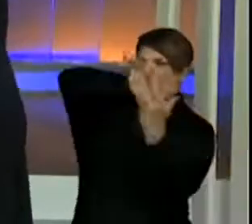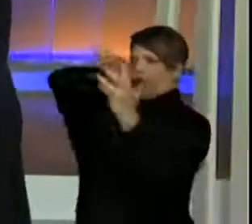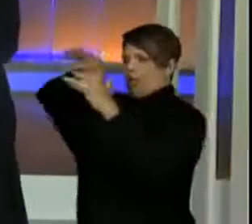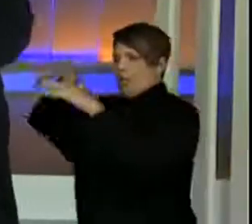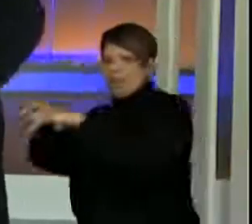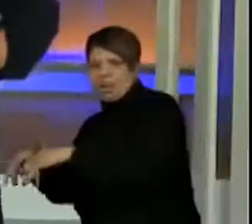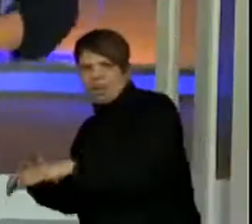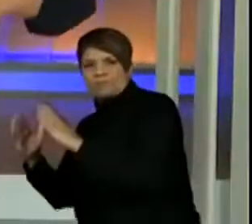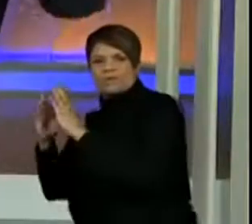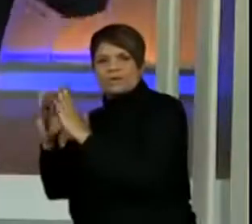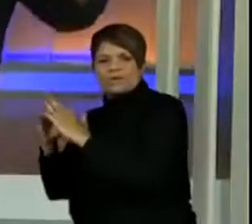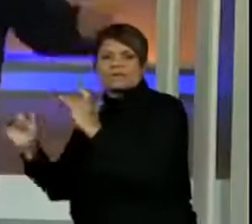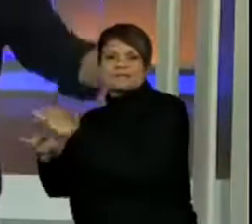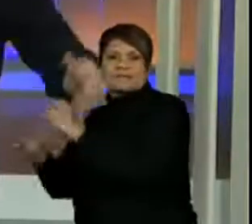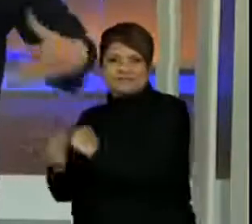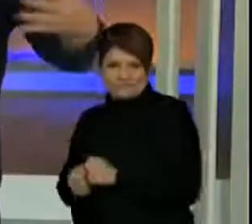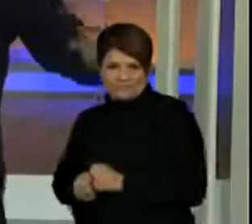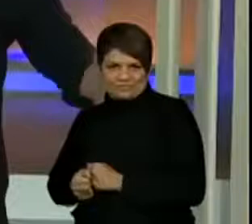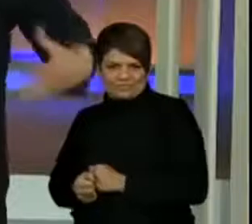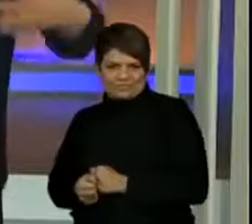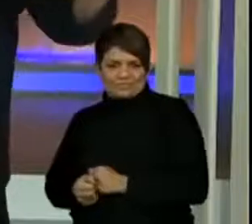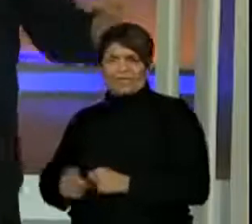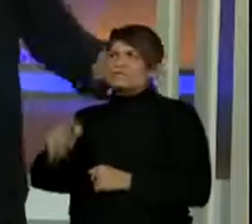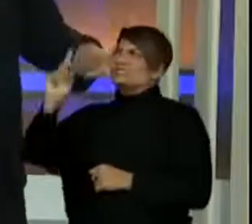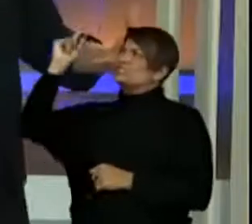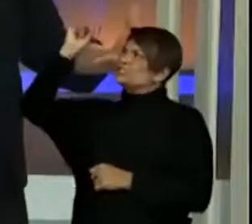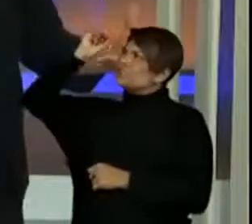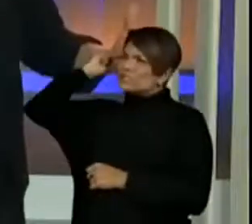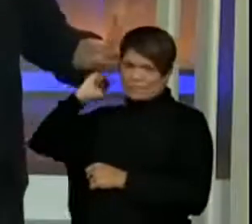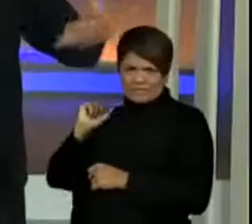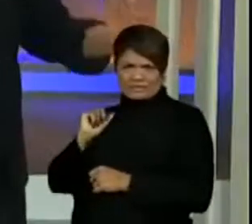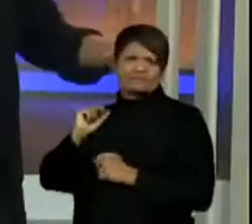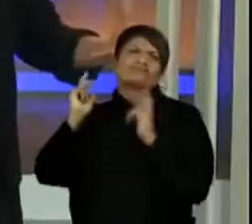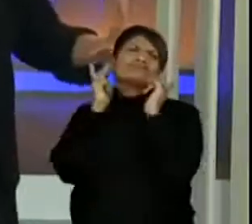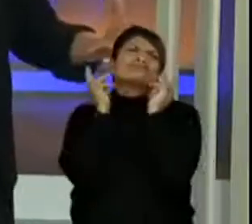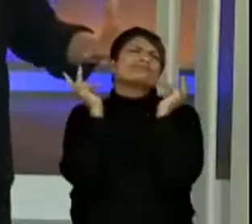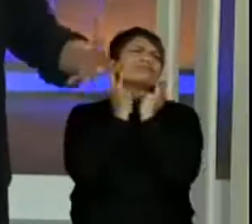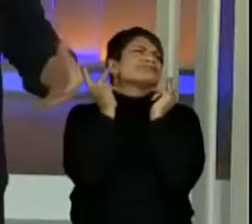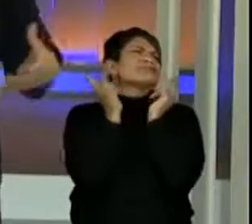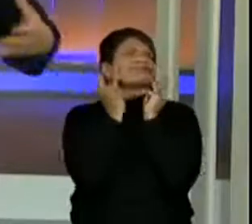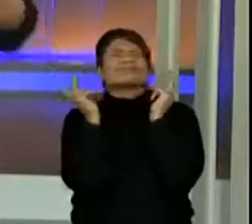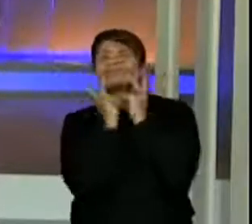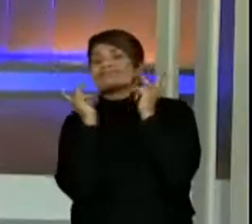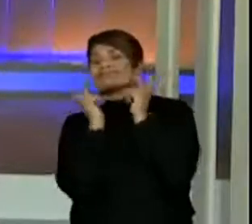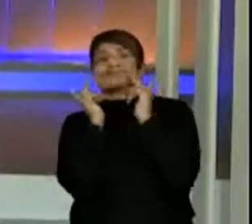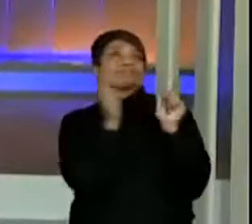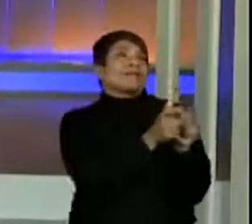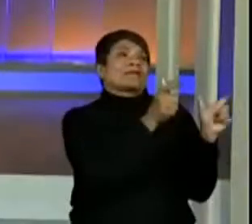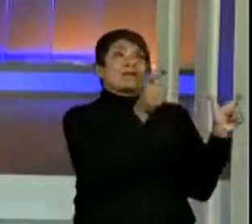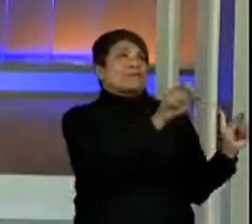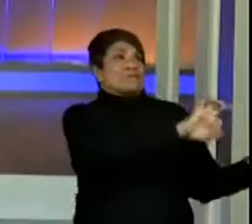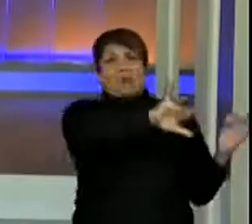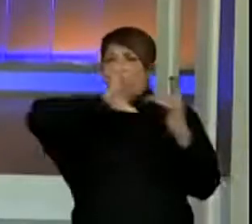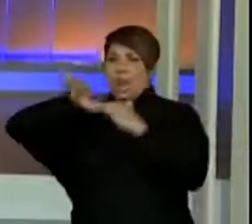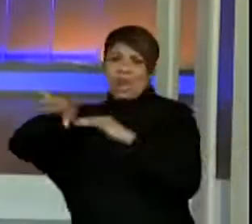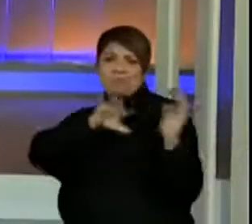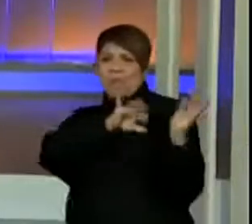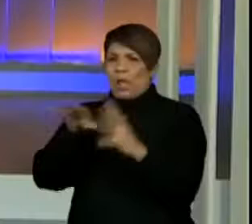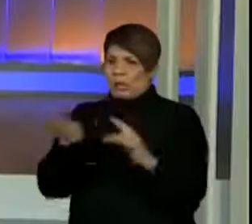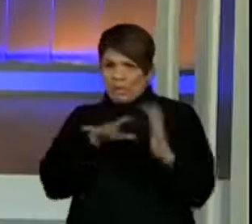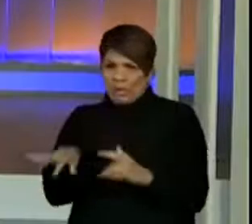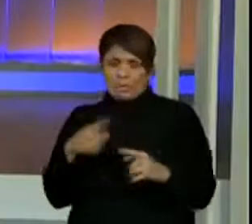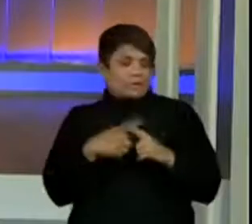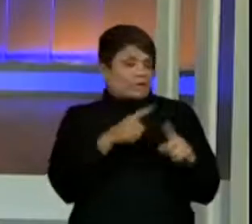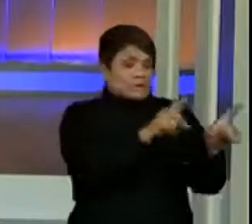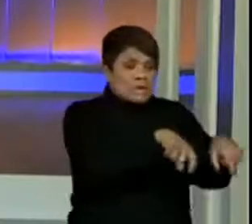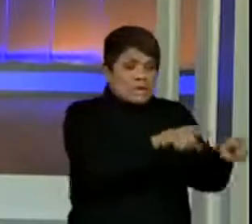Antigamente, isso era muito, muito, muito comum, muito comum, porque no campo não tinha